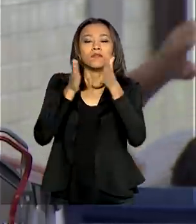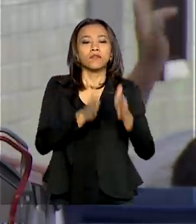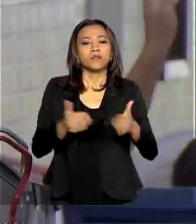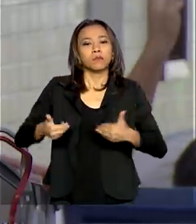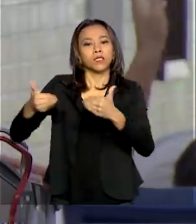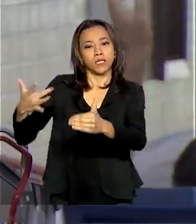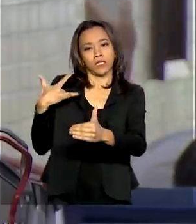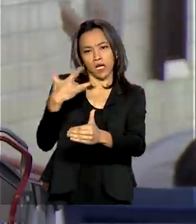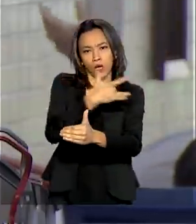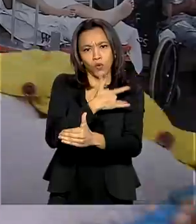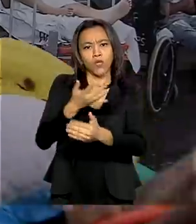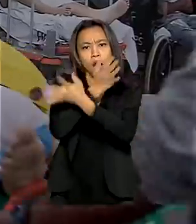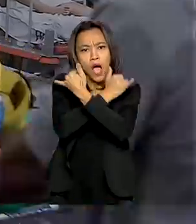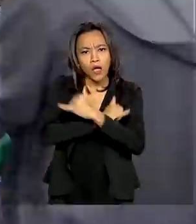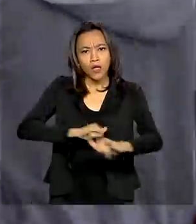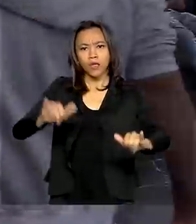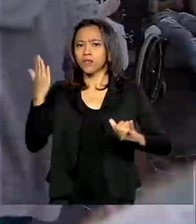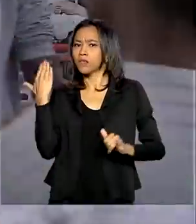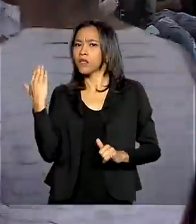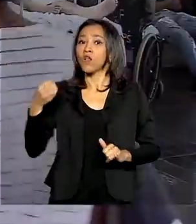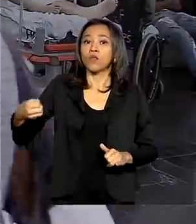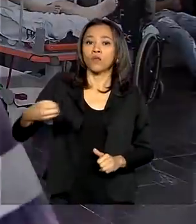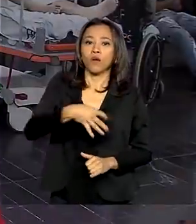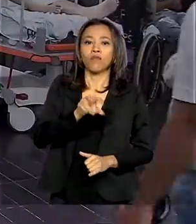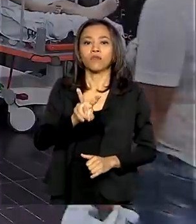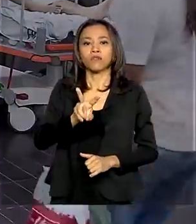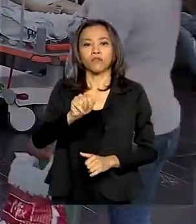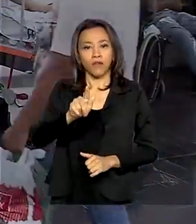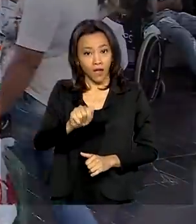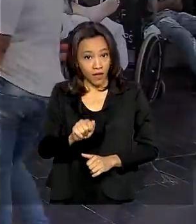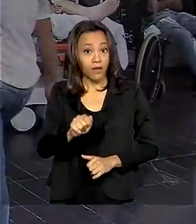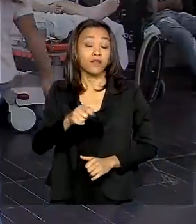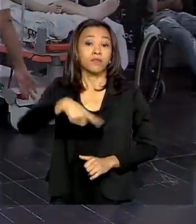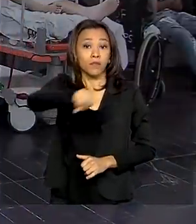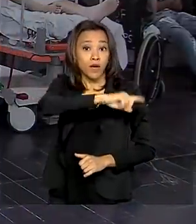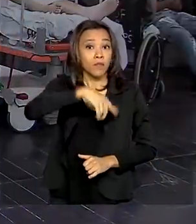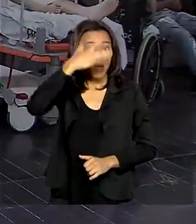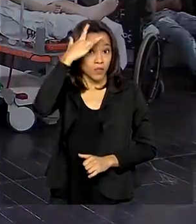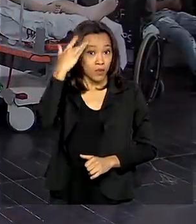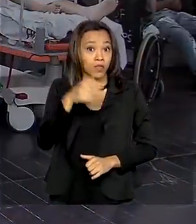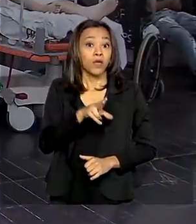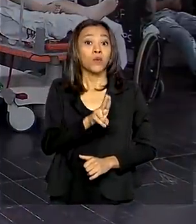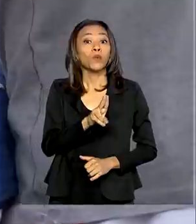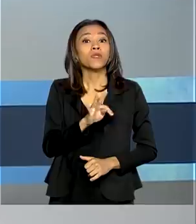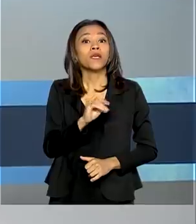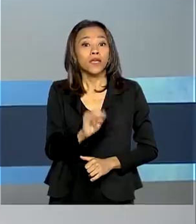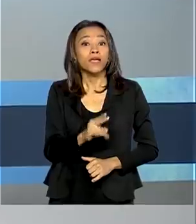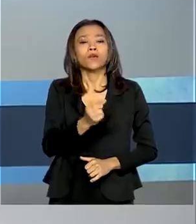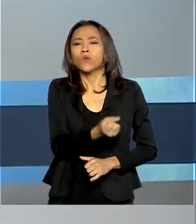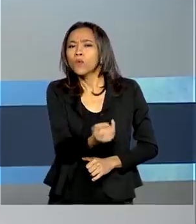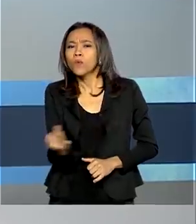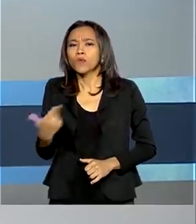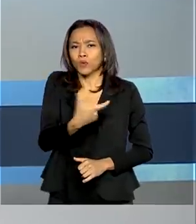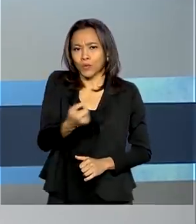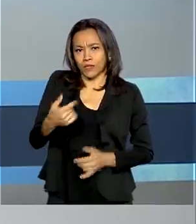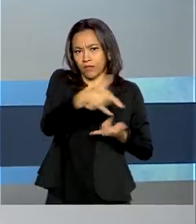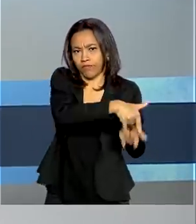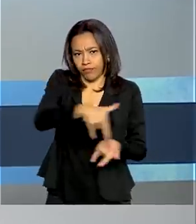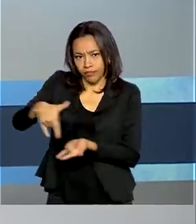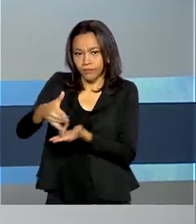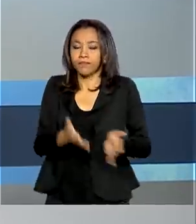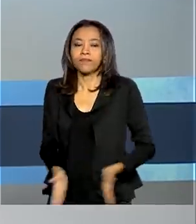novas vagas de UTI para pacientes com Covid-19. Serão mais de 200 leitos. E veja também,